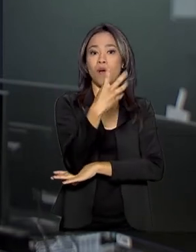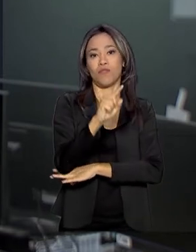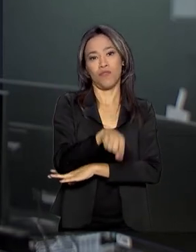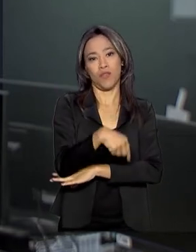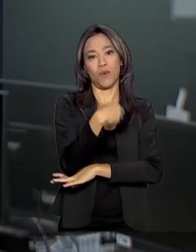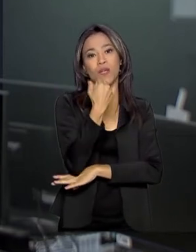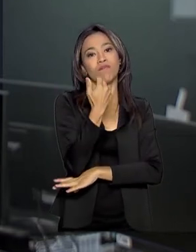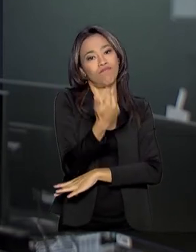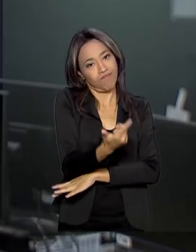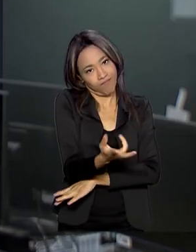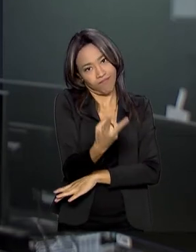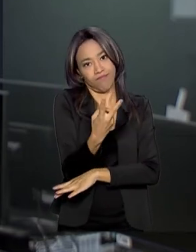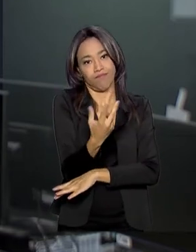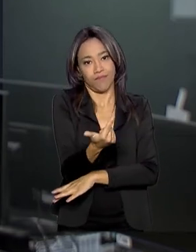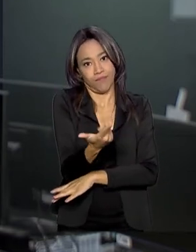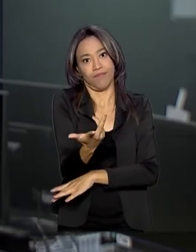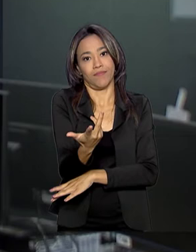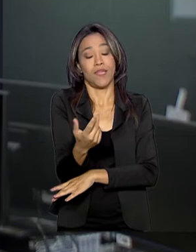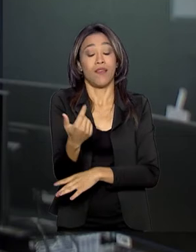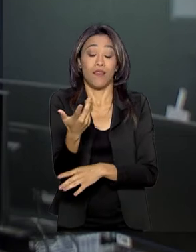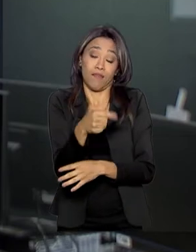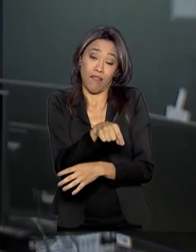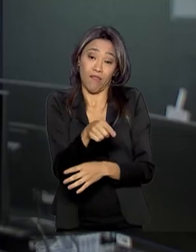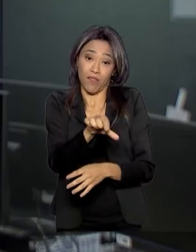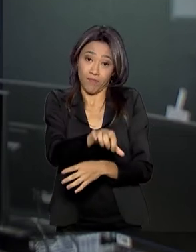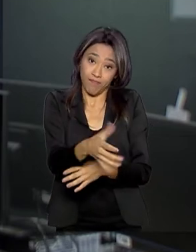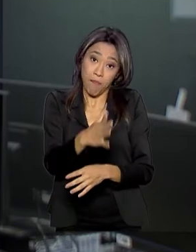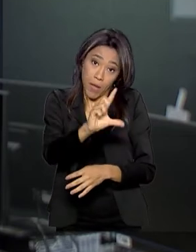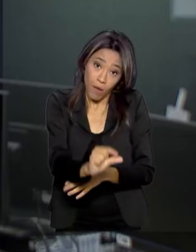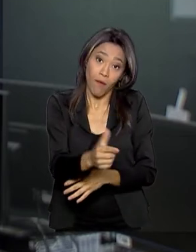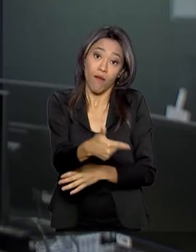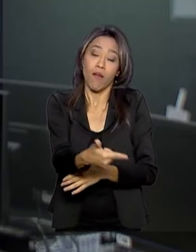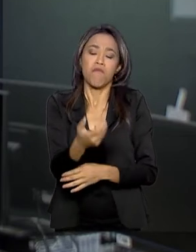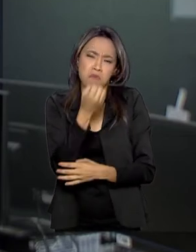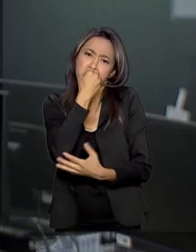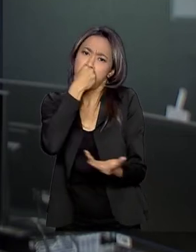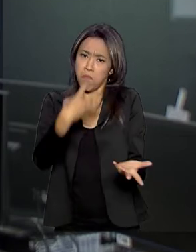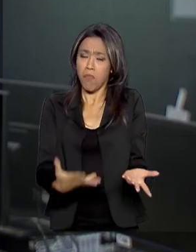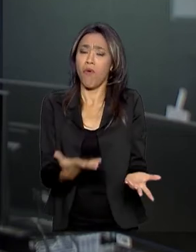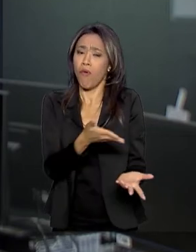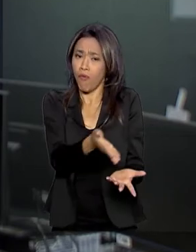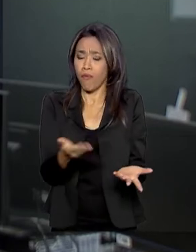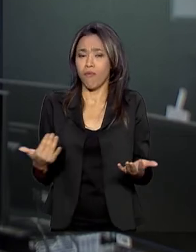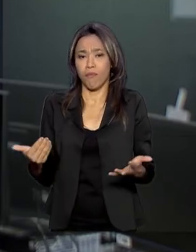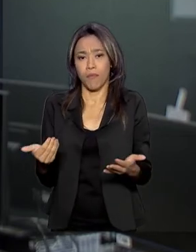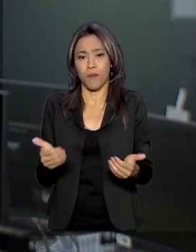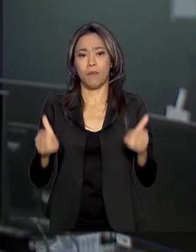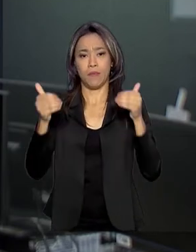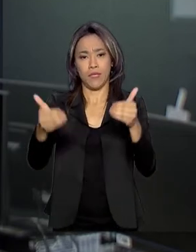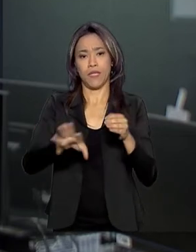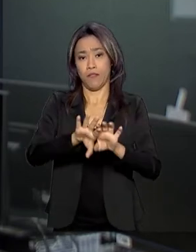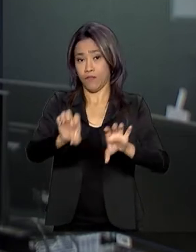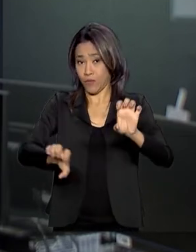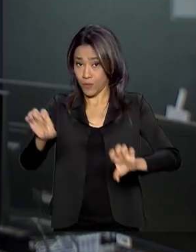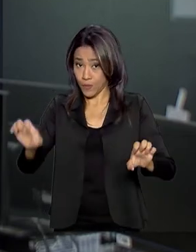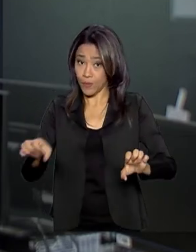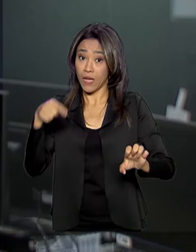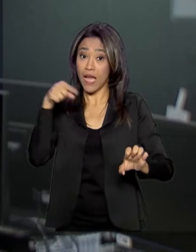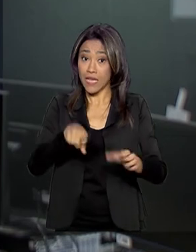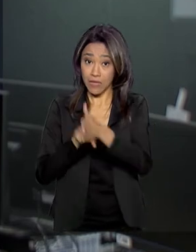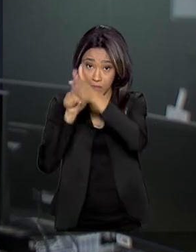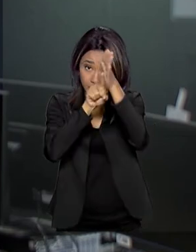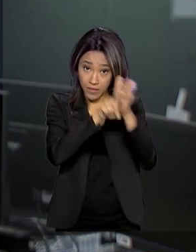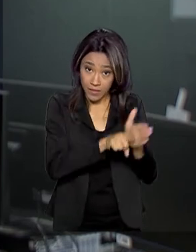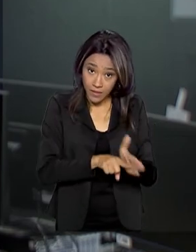,12 dos usuários. Ainda assim, dentro do intervalo considerado bom pelo Ministério da Infraestrutura. O levantamento serve como